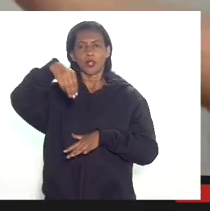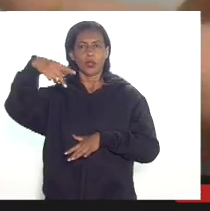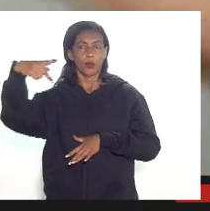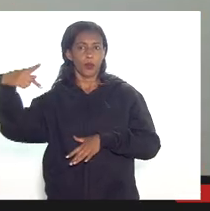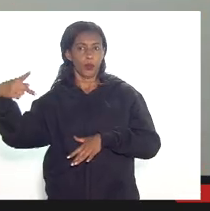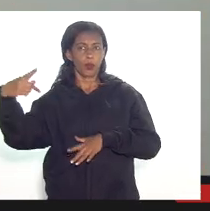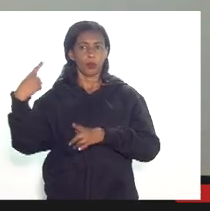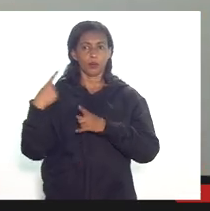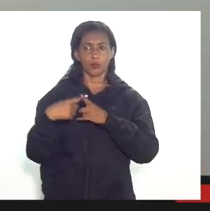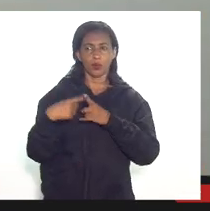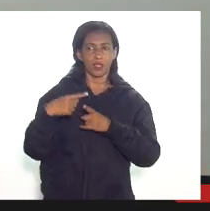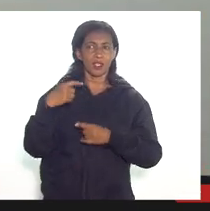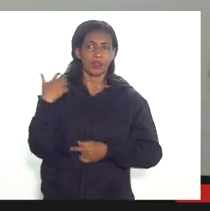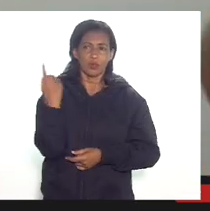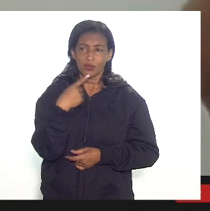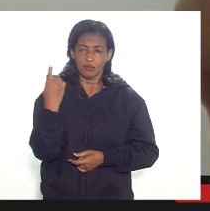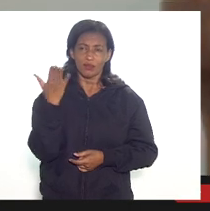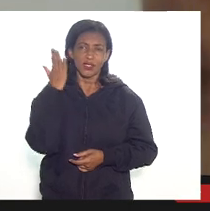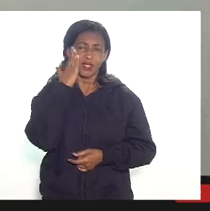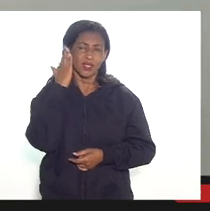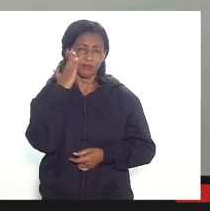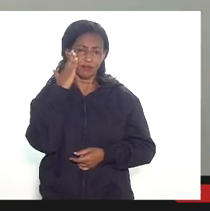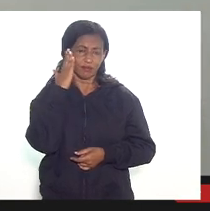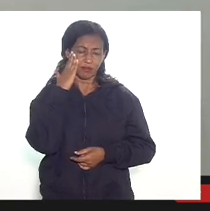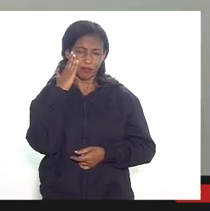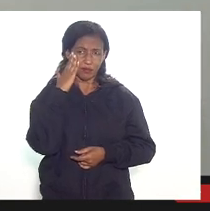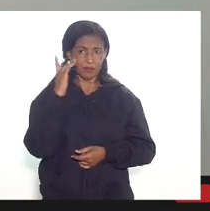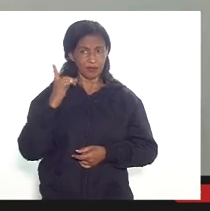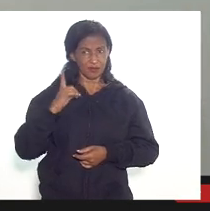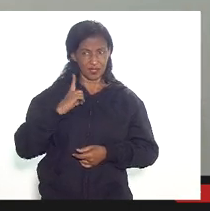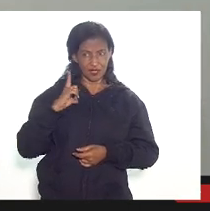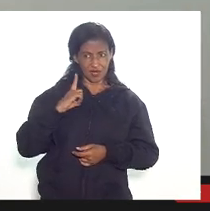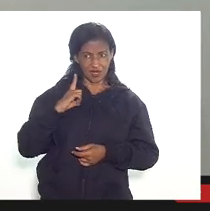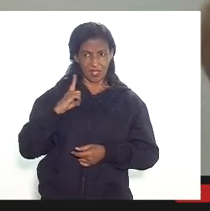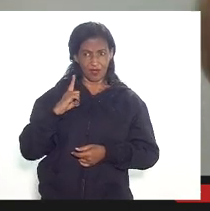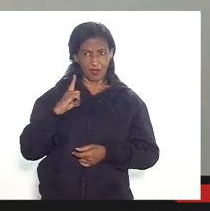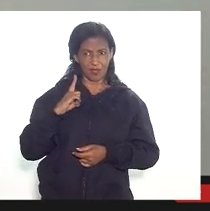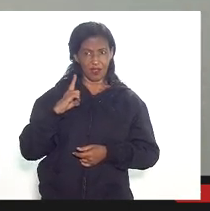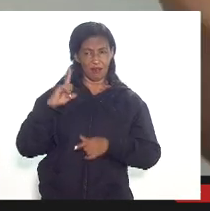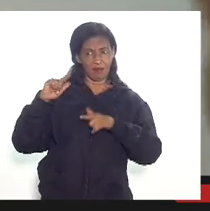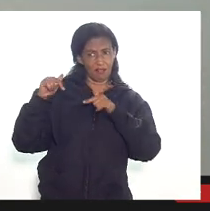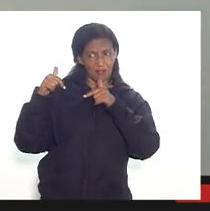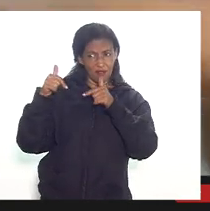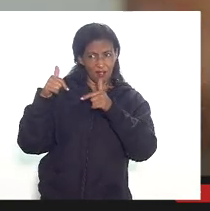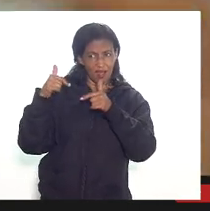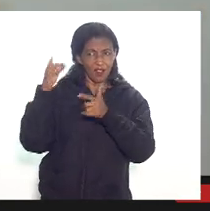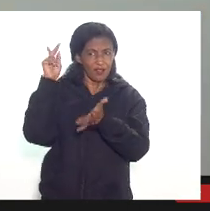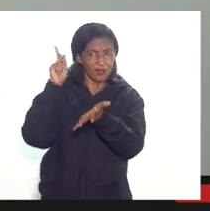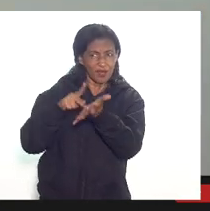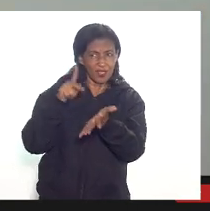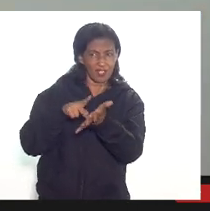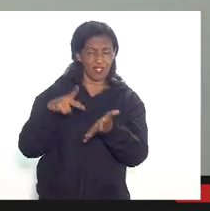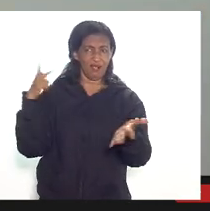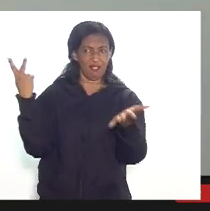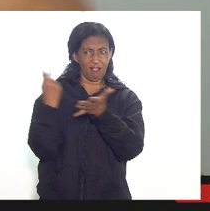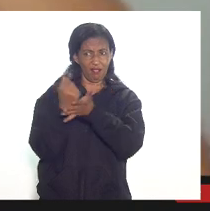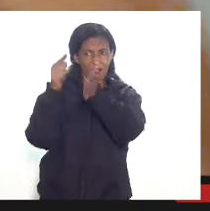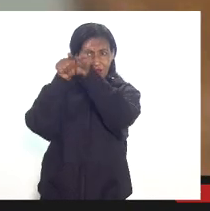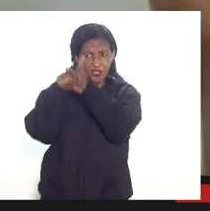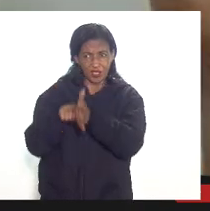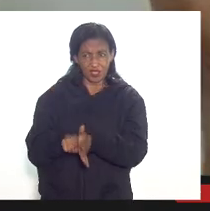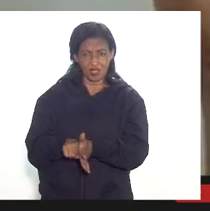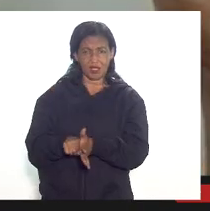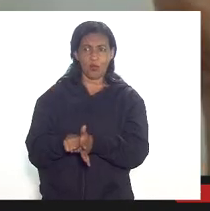porquê a gente quer realmente saber se existiu a operação ela é legítima quando eu falo legítima é o seguinte eu posso